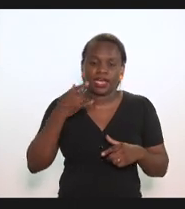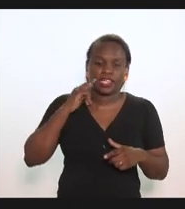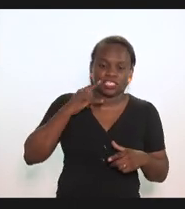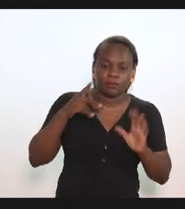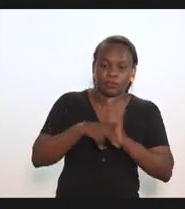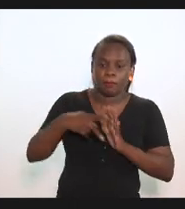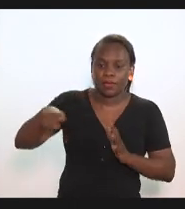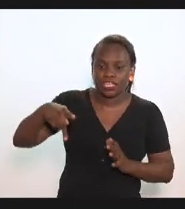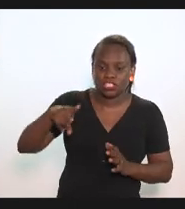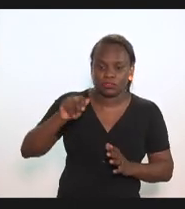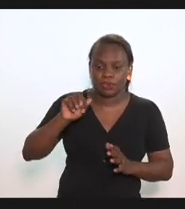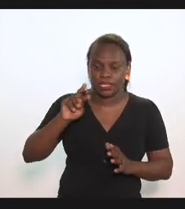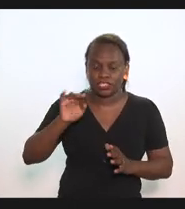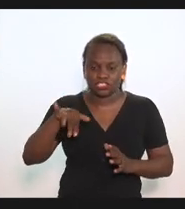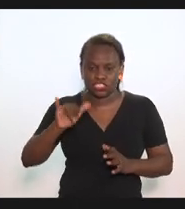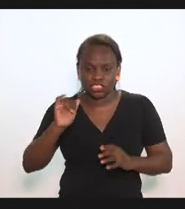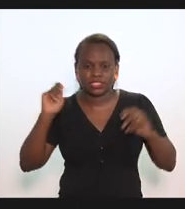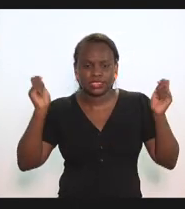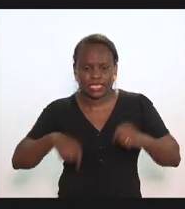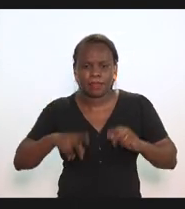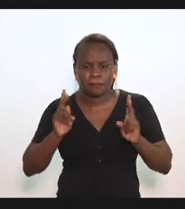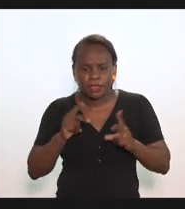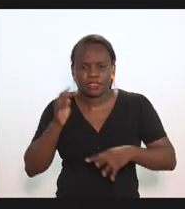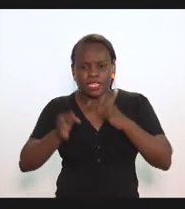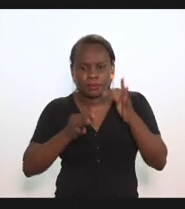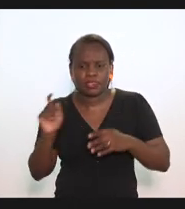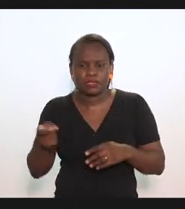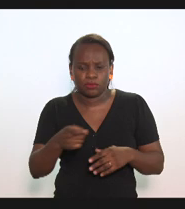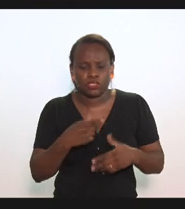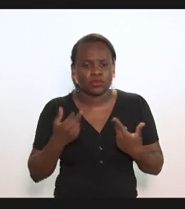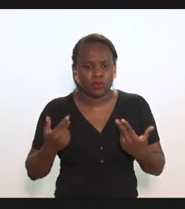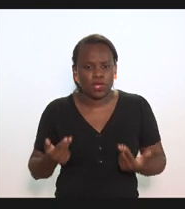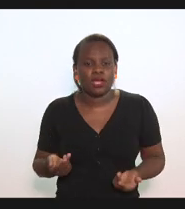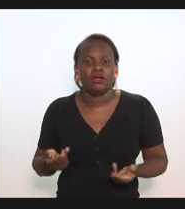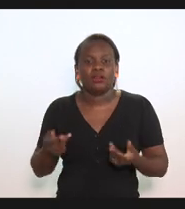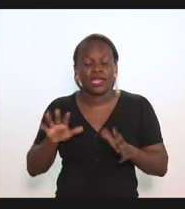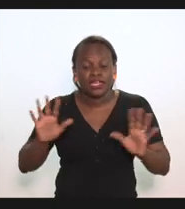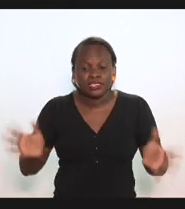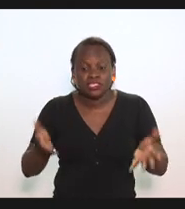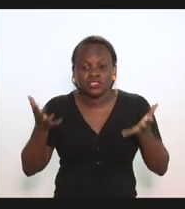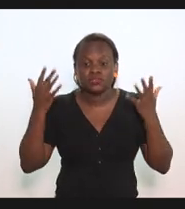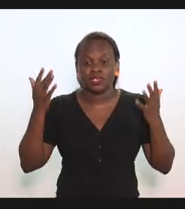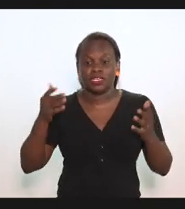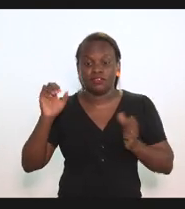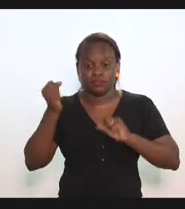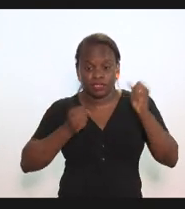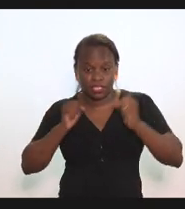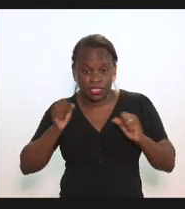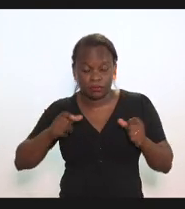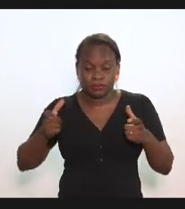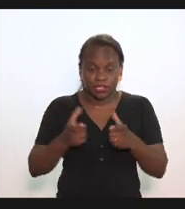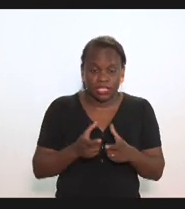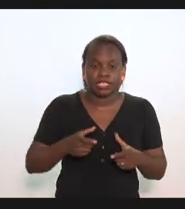que poderiam ser objeto do mesmo tratamento tributário de modo a incentivar o pequeno produtor de modo a gerar emprego